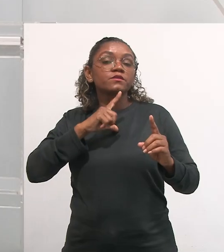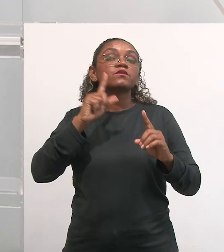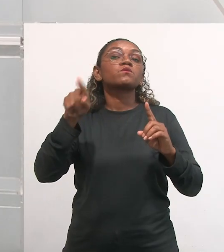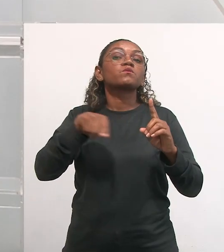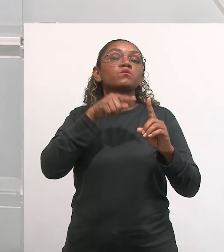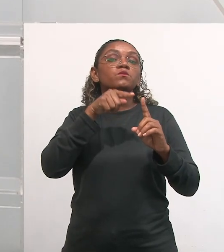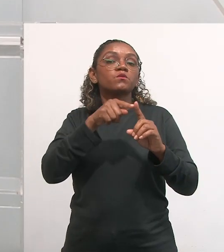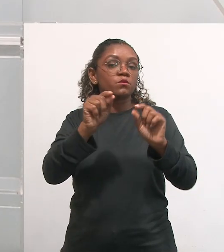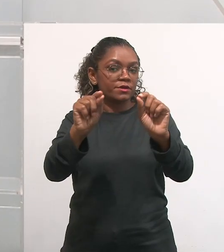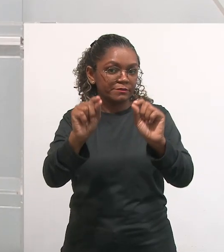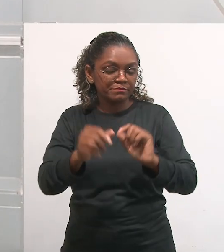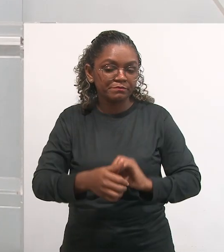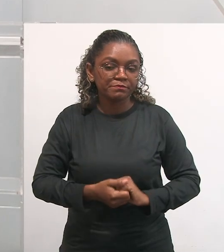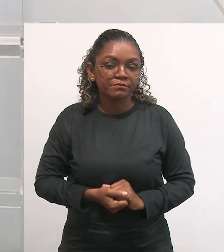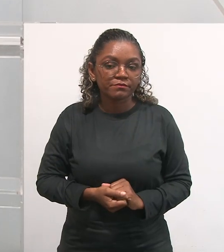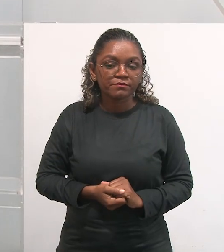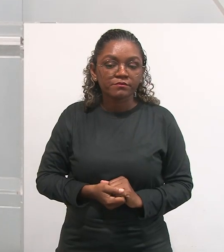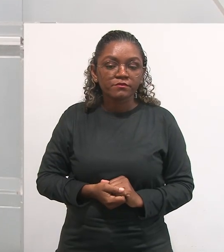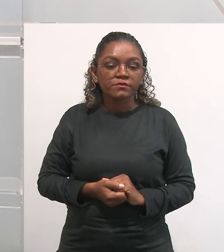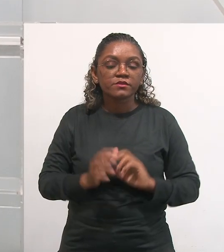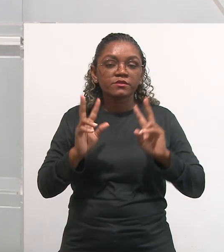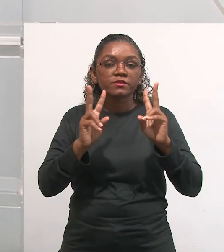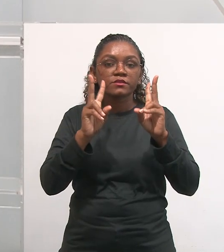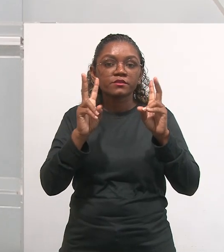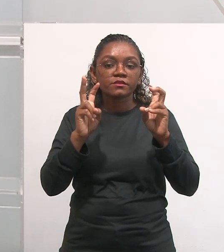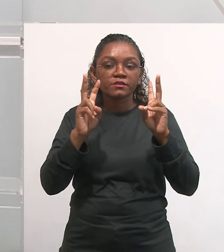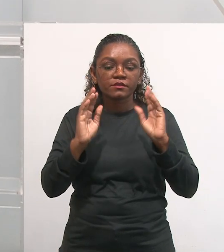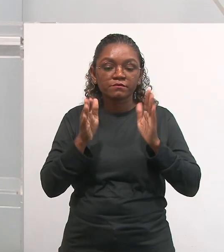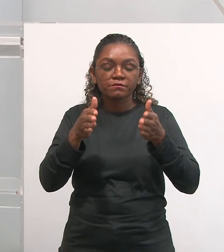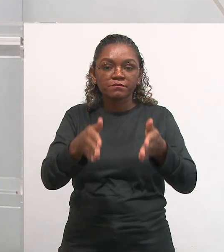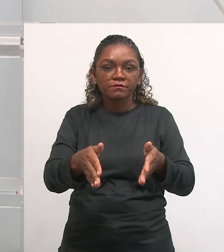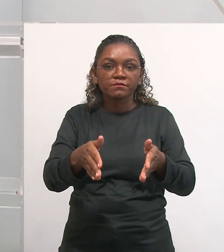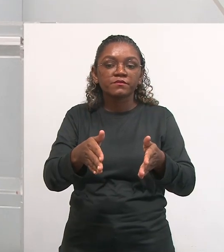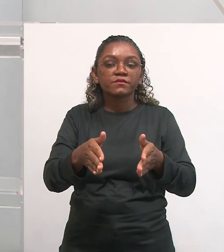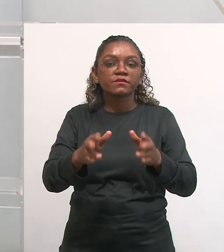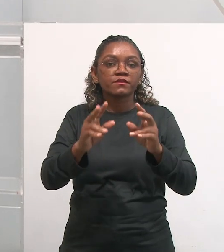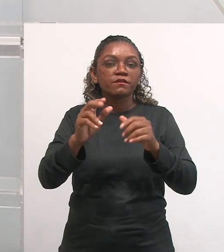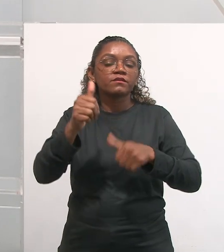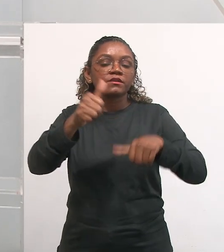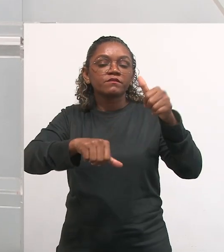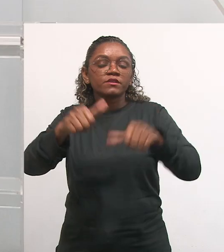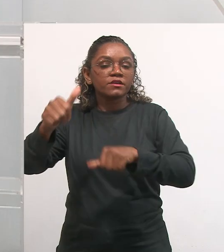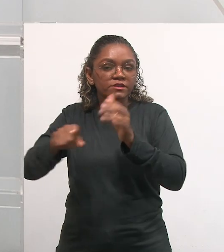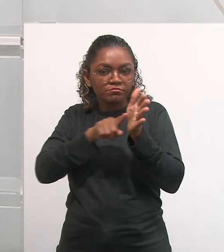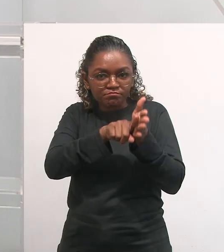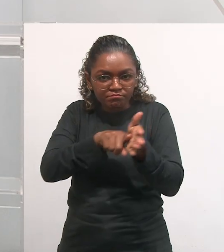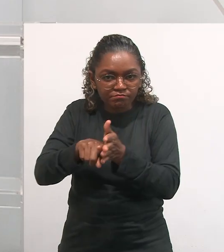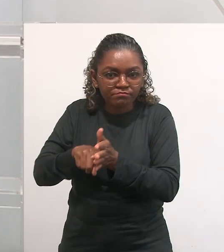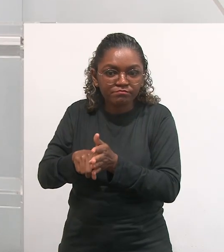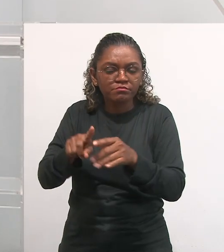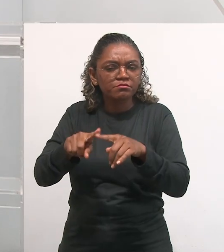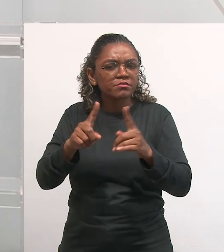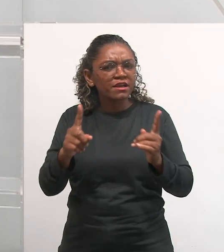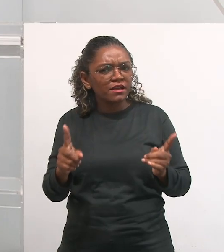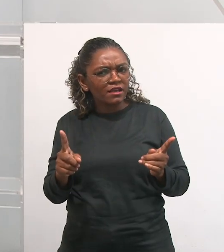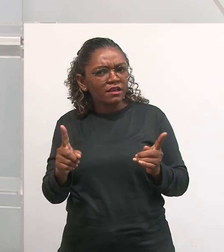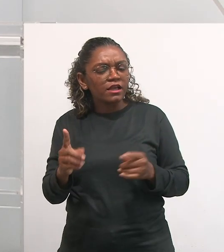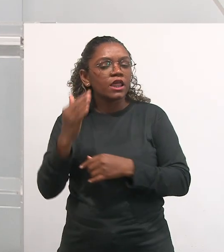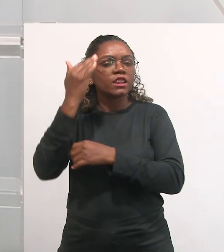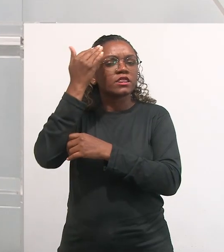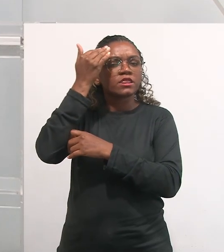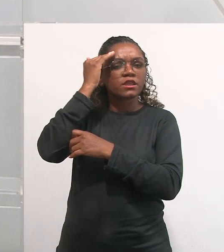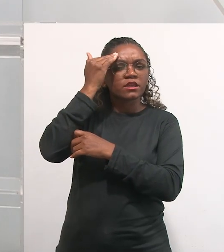ela trabalhou ali muito próximo da avaliação diagnóstica, mas a avaliação diagnóstica, ela foi